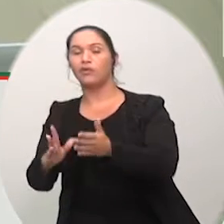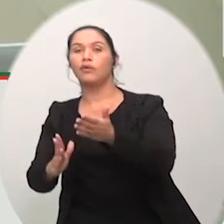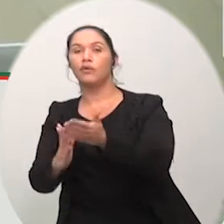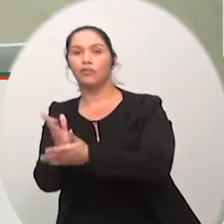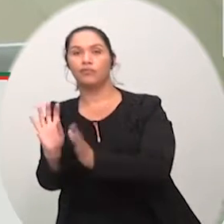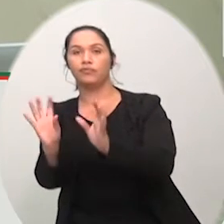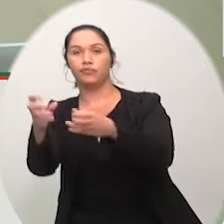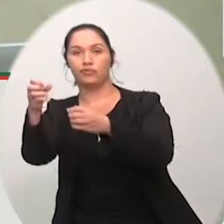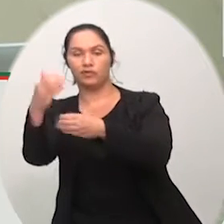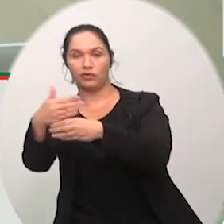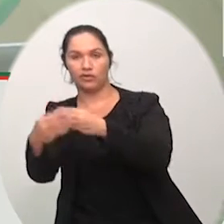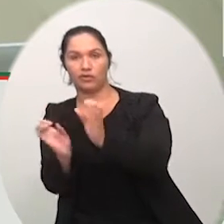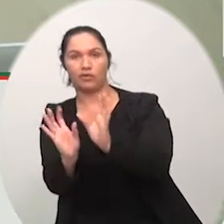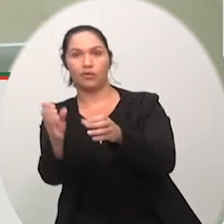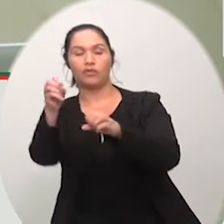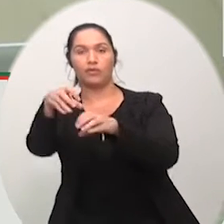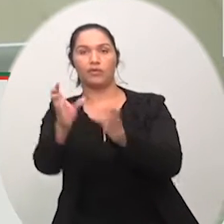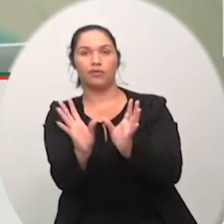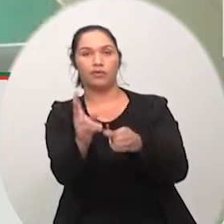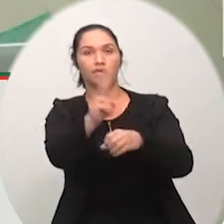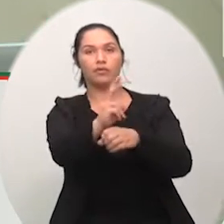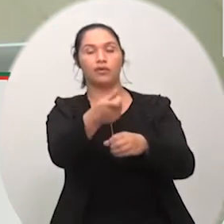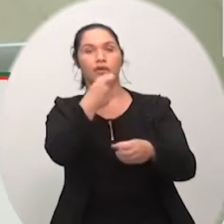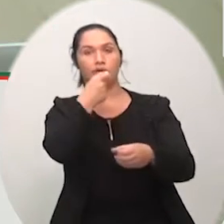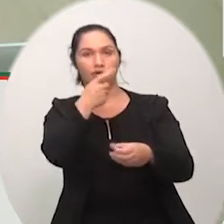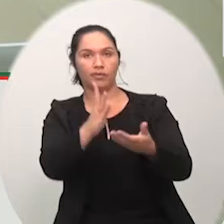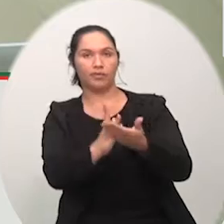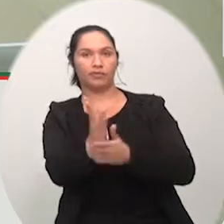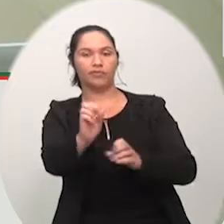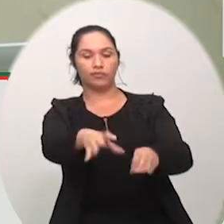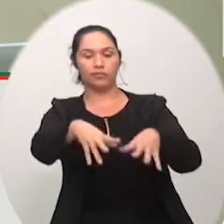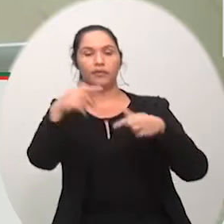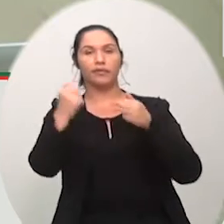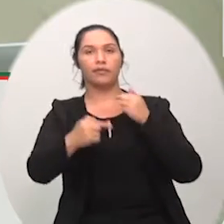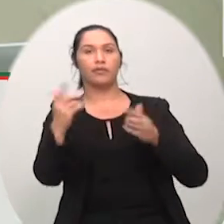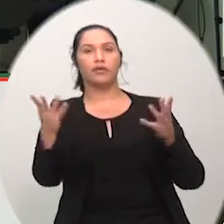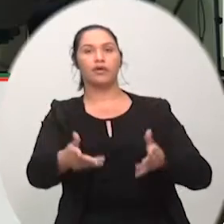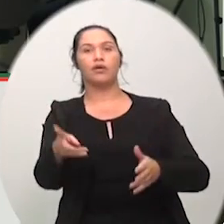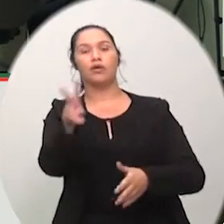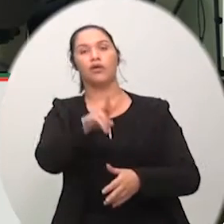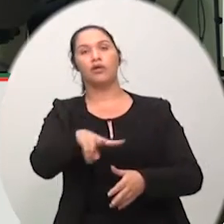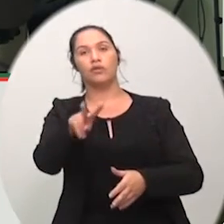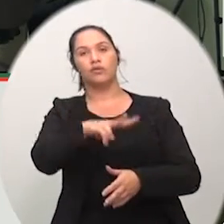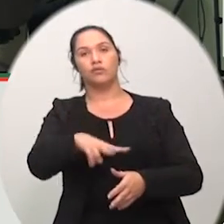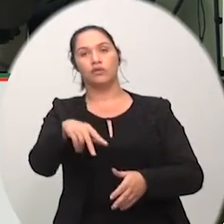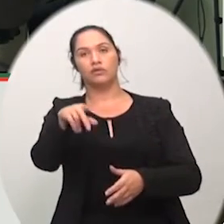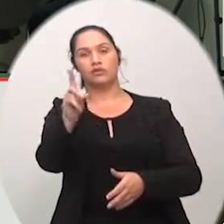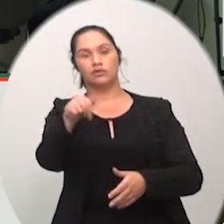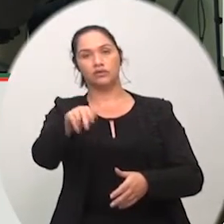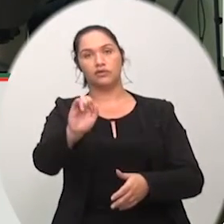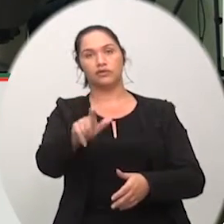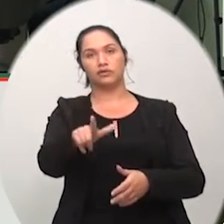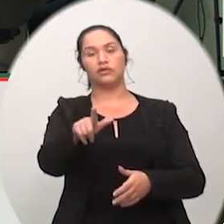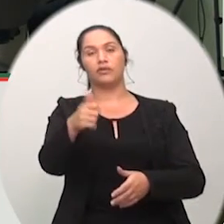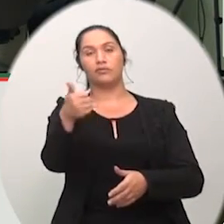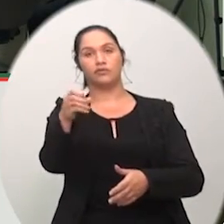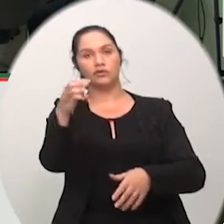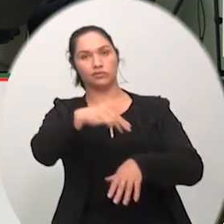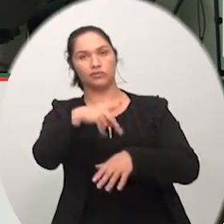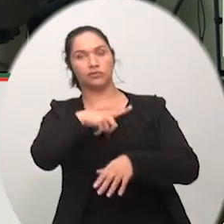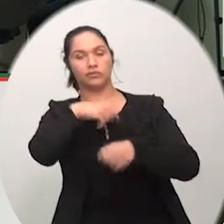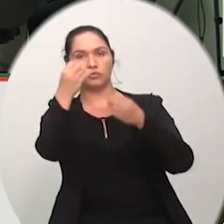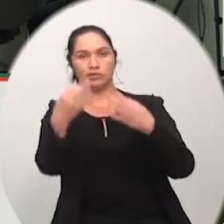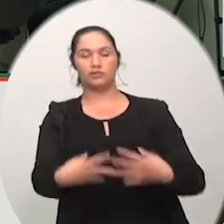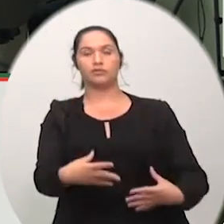deliberação do plenário está em discussão o projeto com a palavra o autor do projeto vereador Daniel Cipriano com a excelência expõe 10 minutos